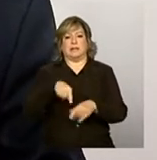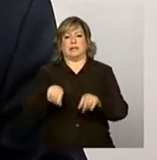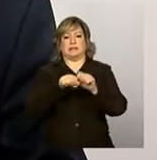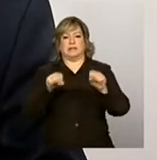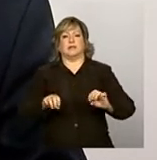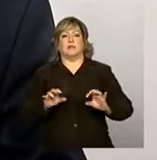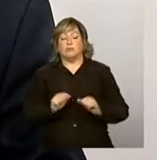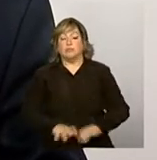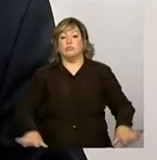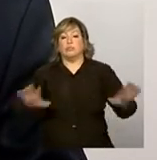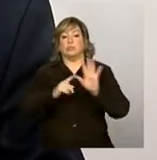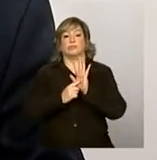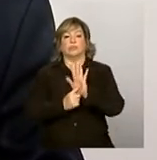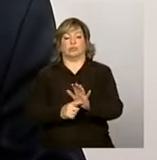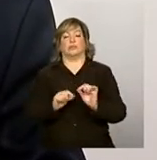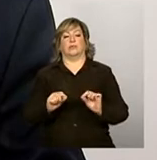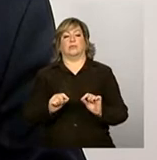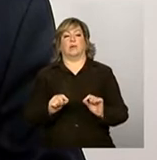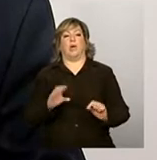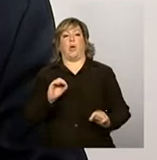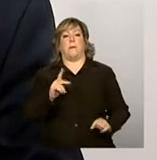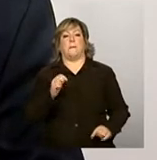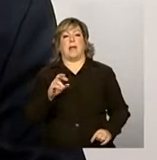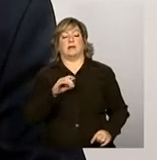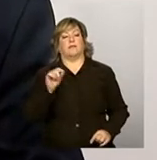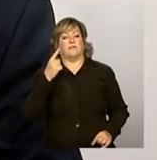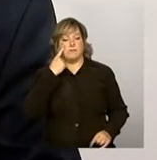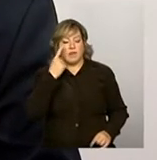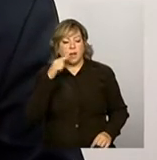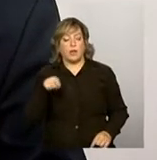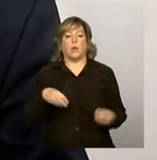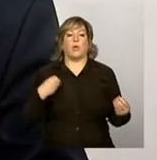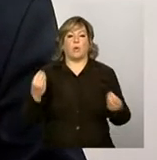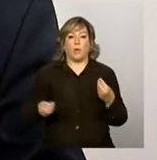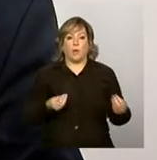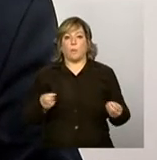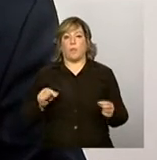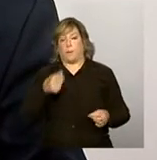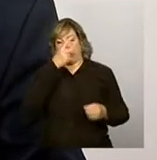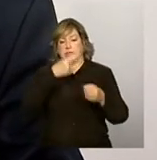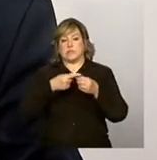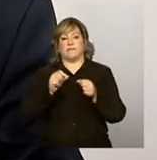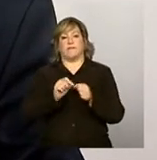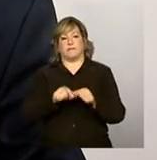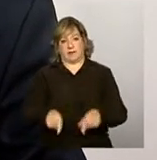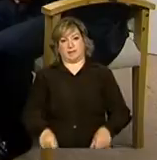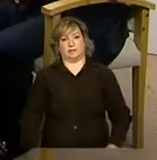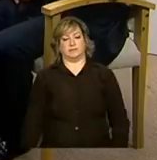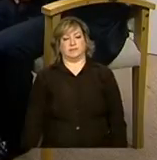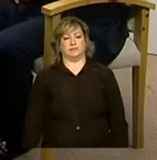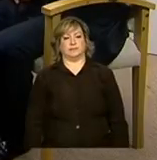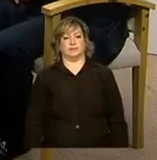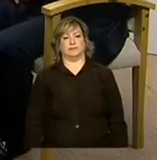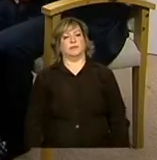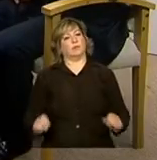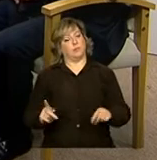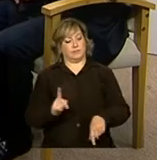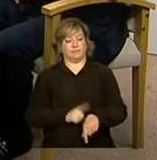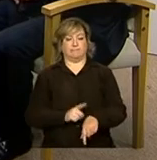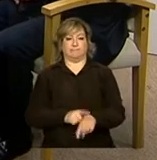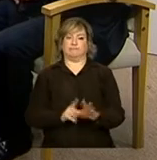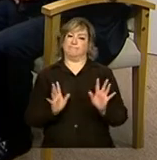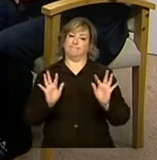que o fator de operação reflita exatamente aquilo que o município está fazendo. Bom, nosso tempo está